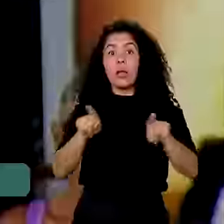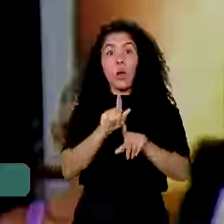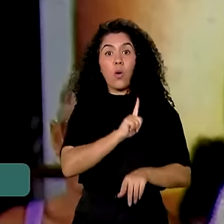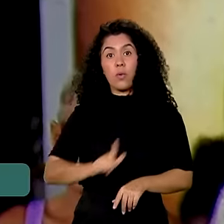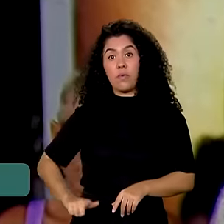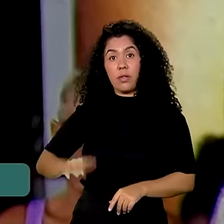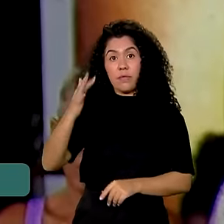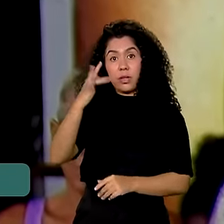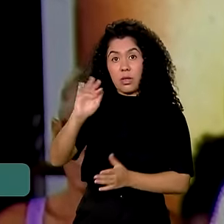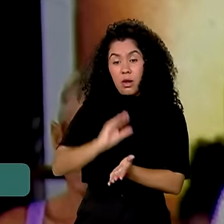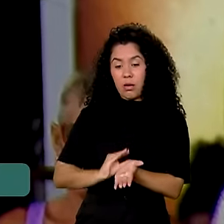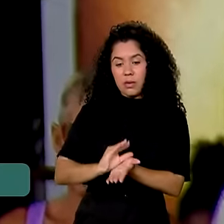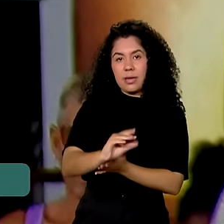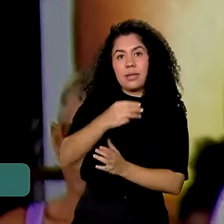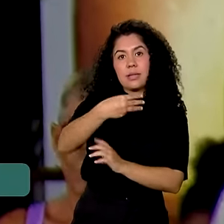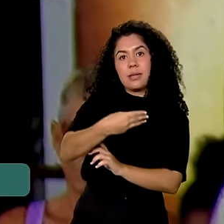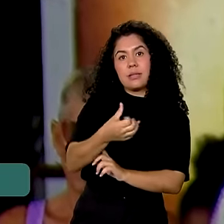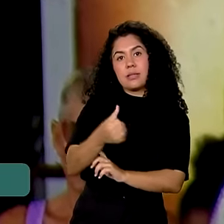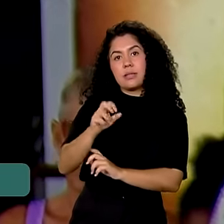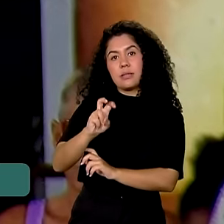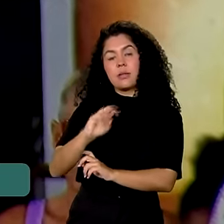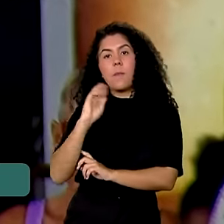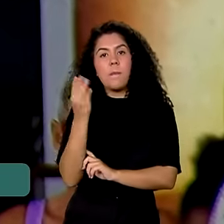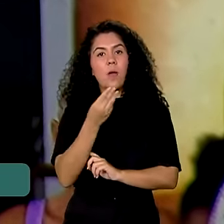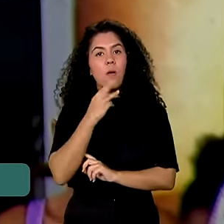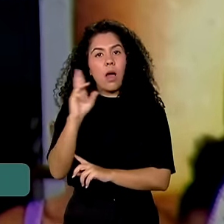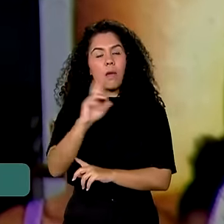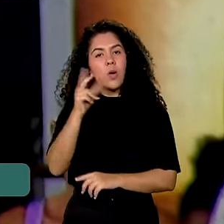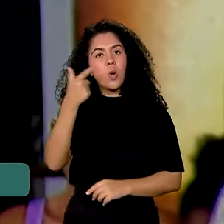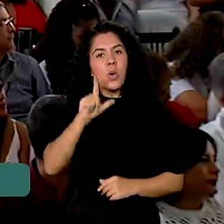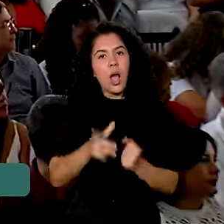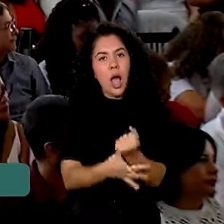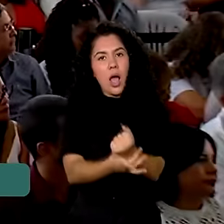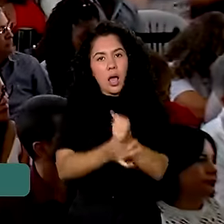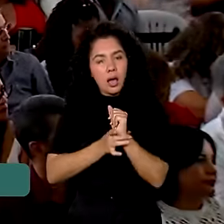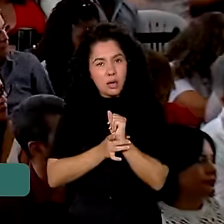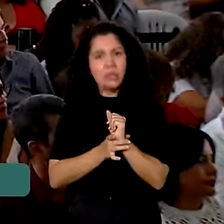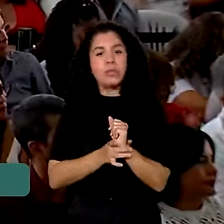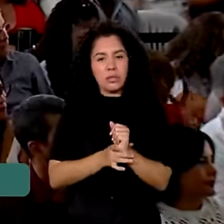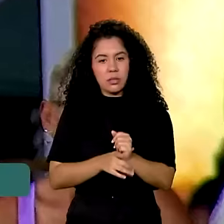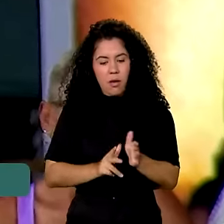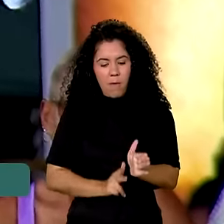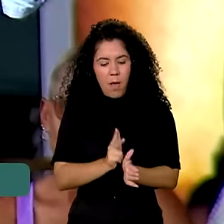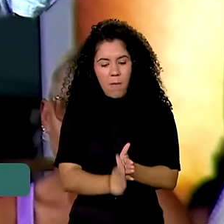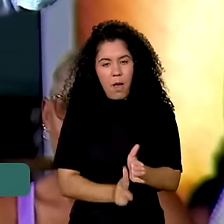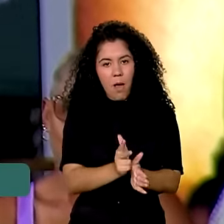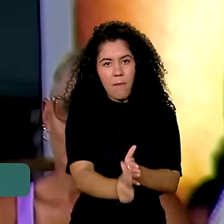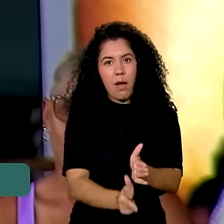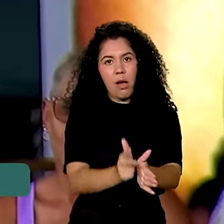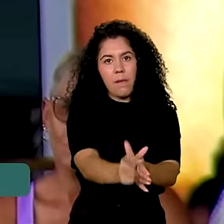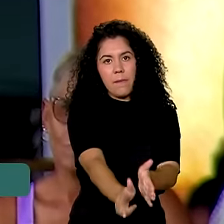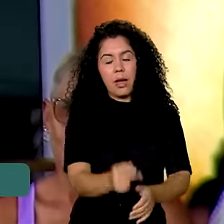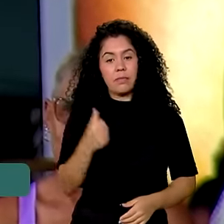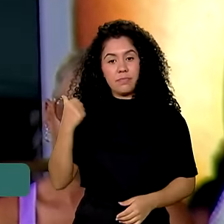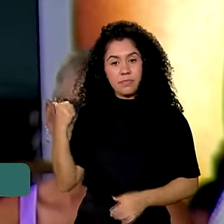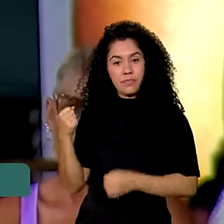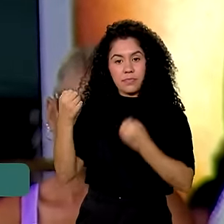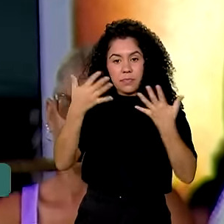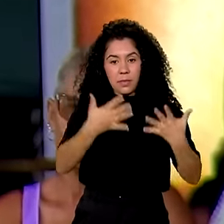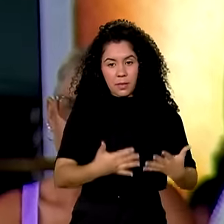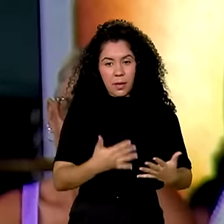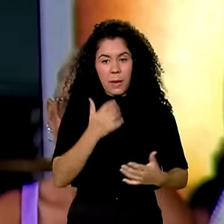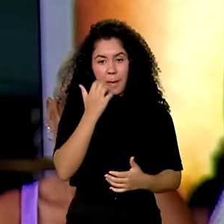milhões de reais para garantir a continuidade da instalação dos trilhos. Para integrar